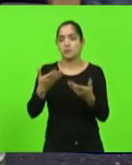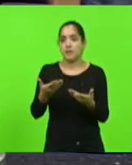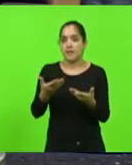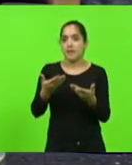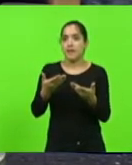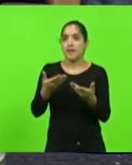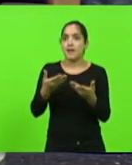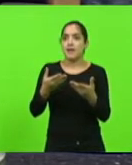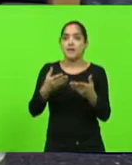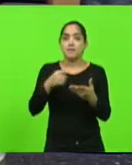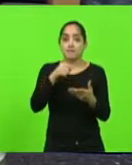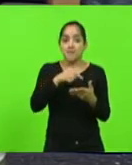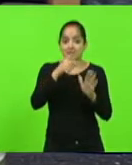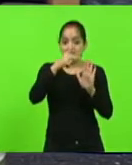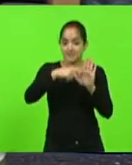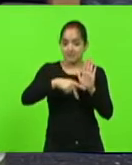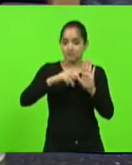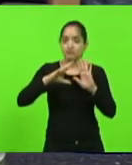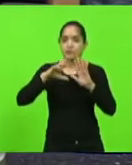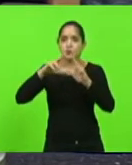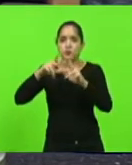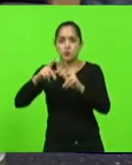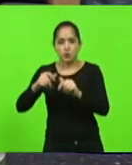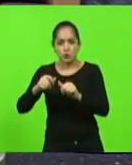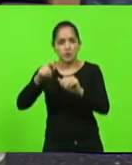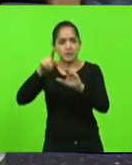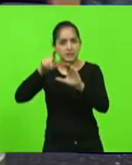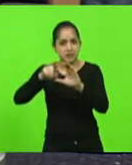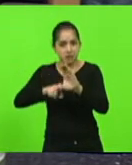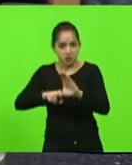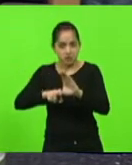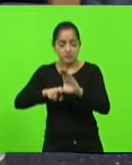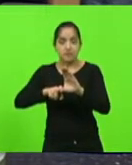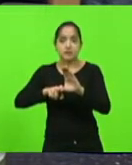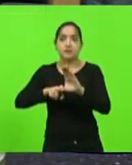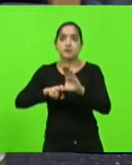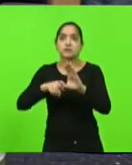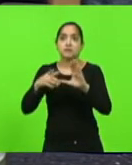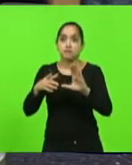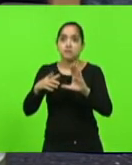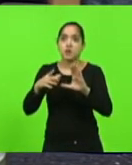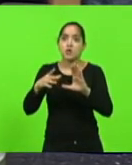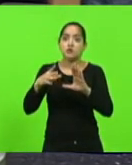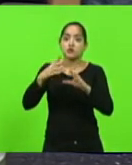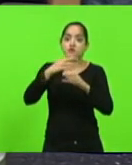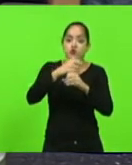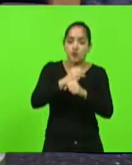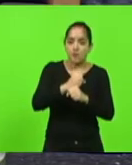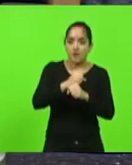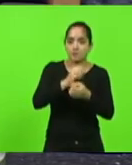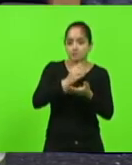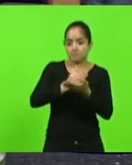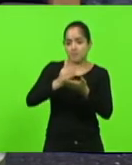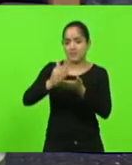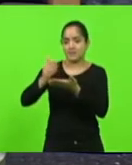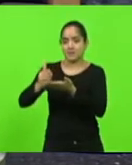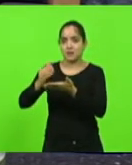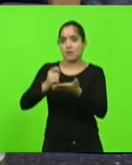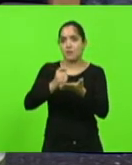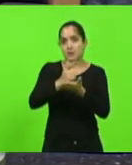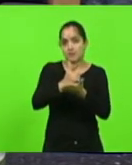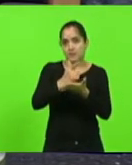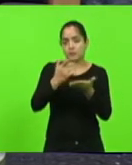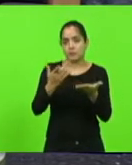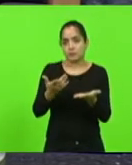ele pega todos os débitos que alguém está devendo e possa honrar seus compromissos com o Estado. Então, a partir deste